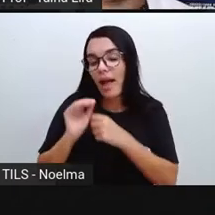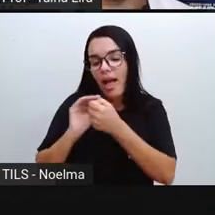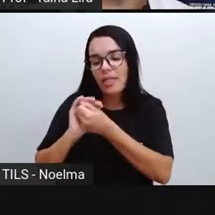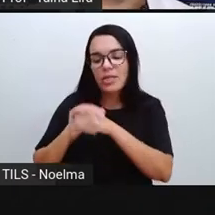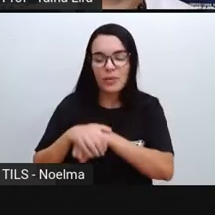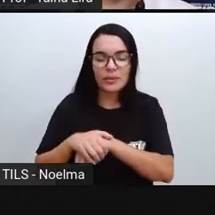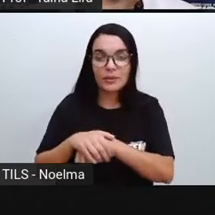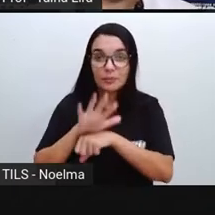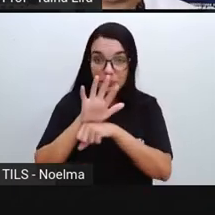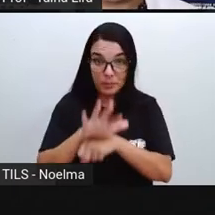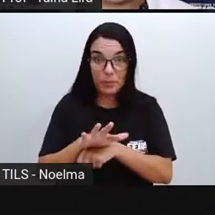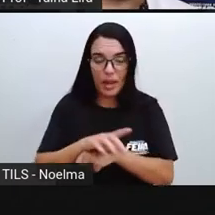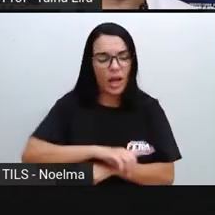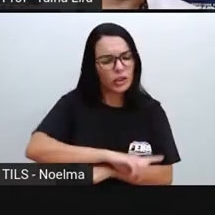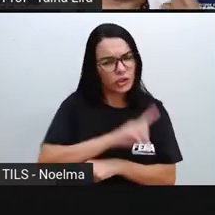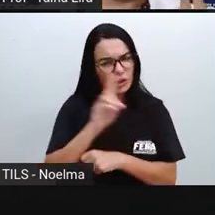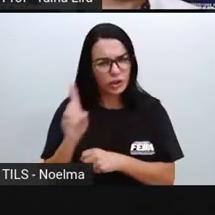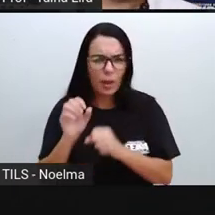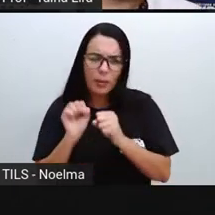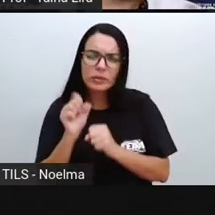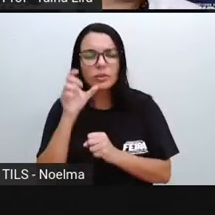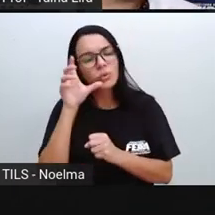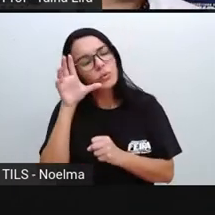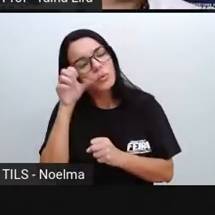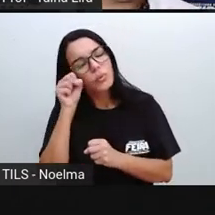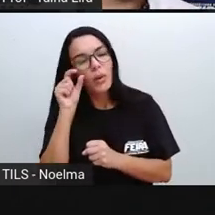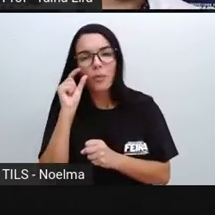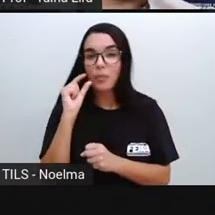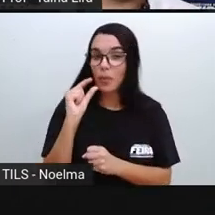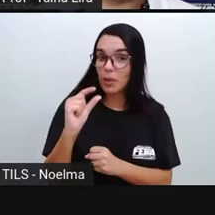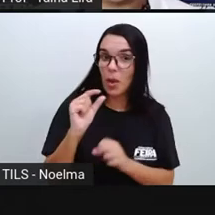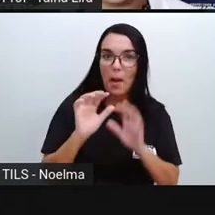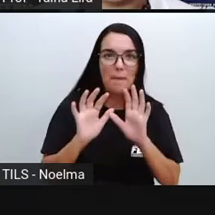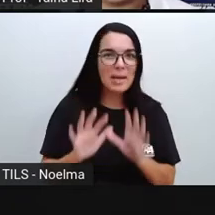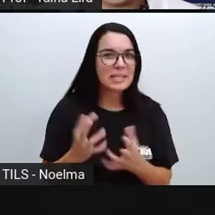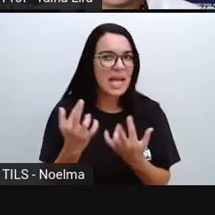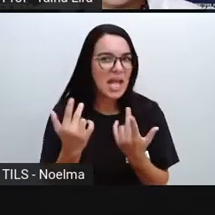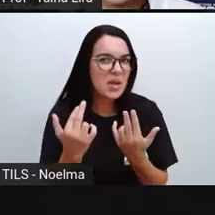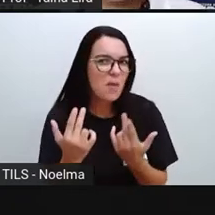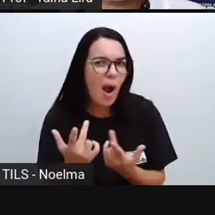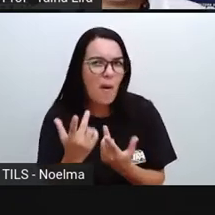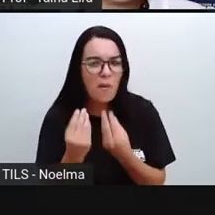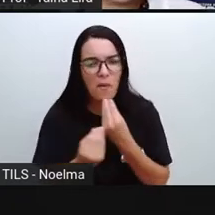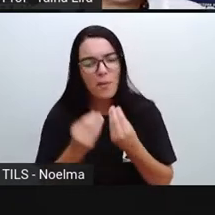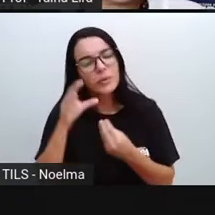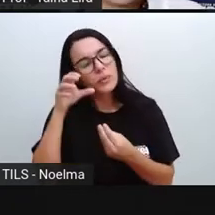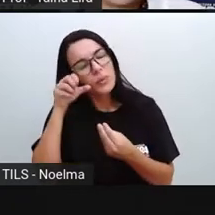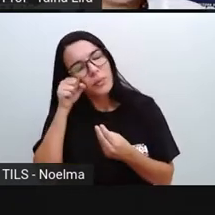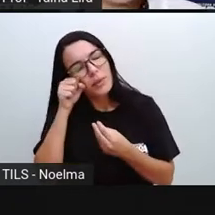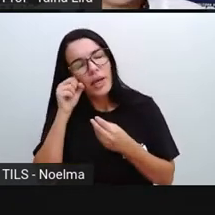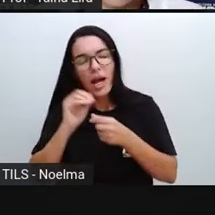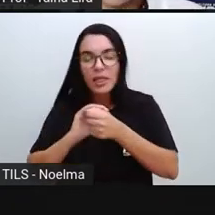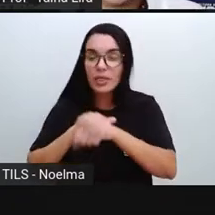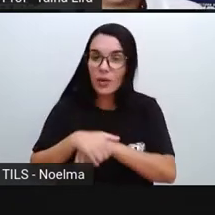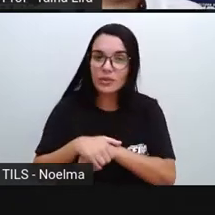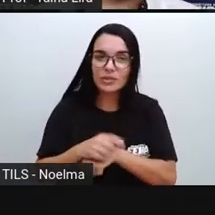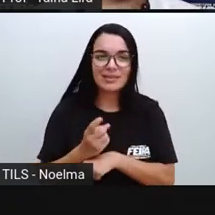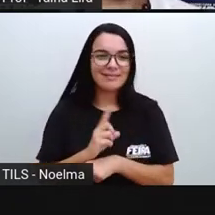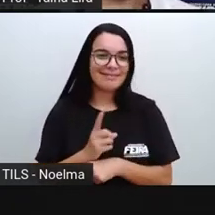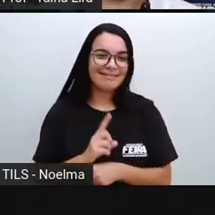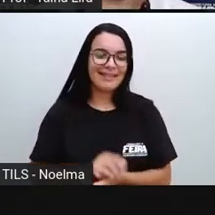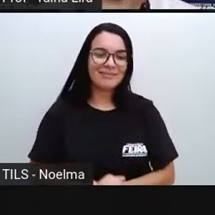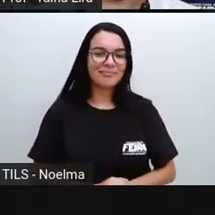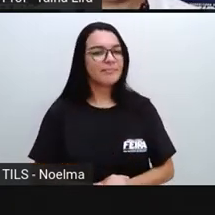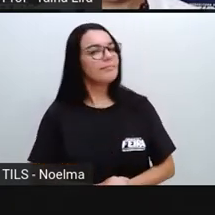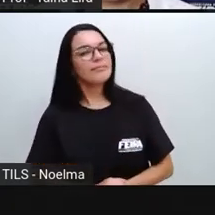pode, sim, muitas vezes cochilar ali um pouquinho, mas nunca, né? Vai ser como dormir à noite. E existem, né? Atividades que a gente